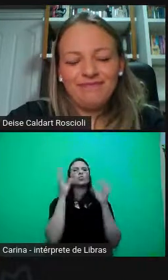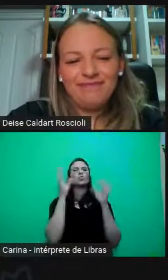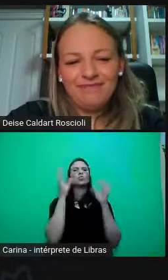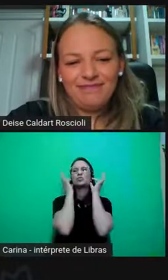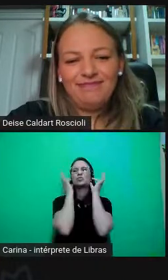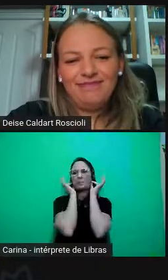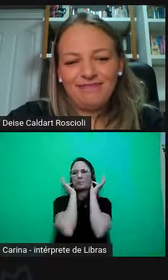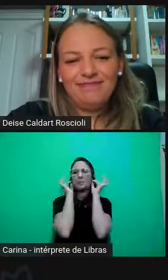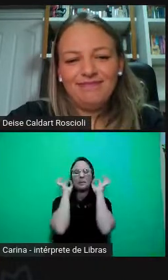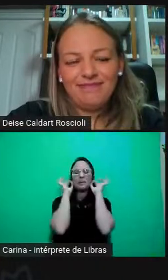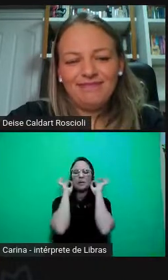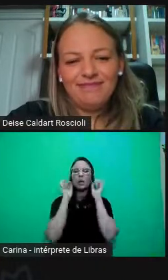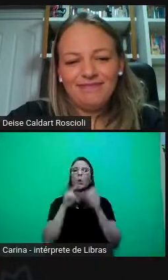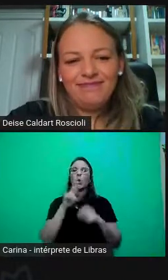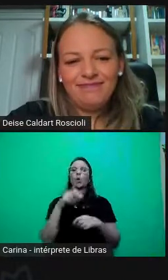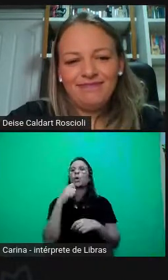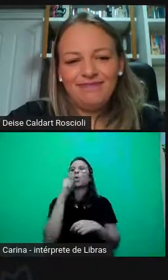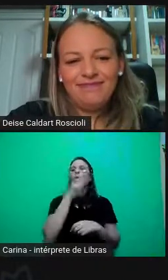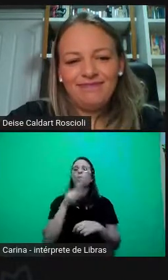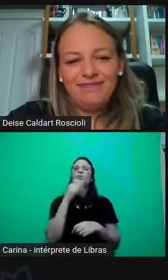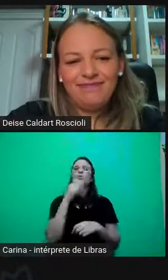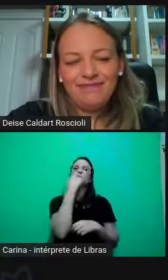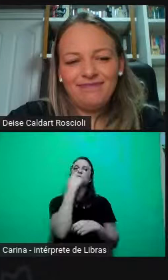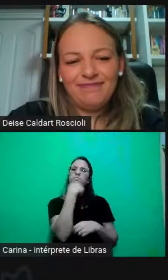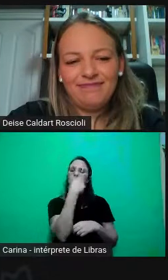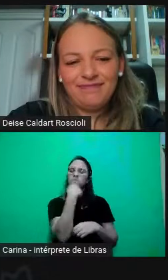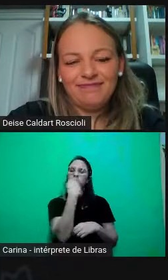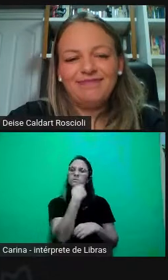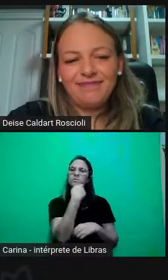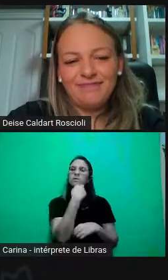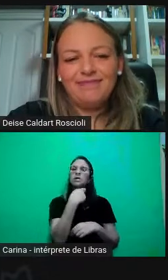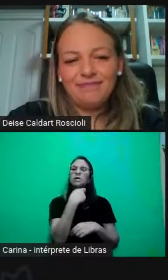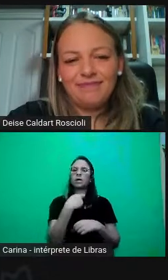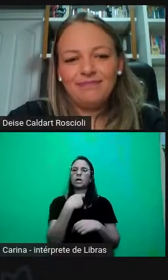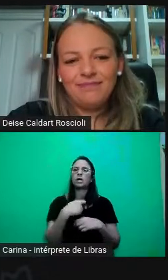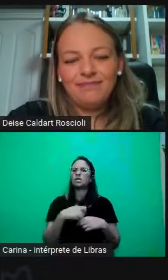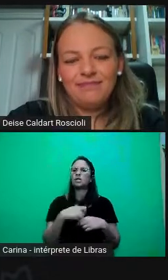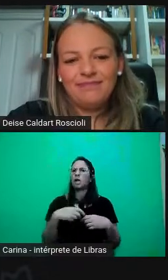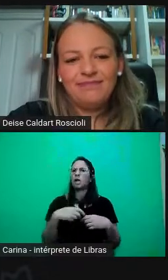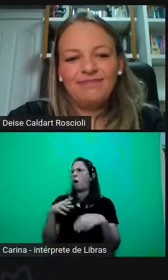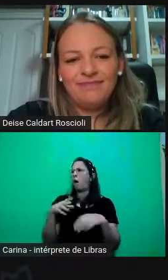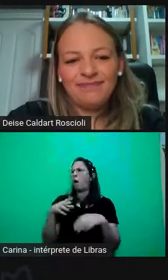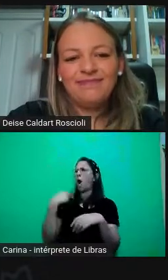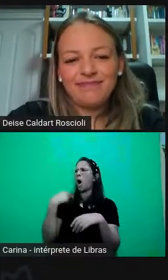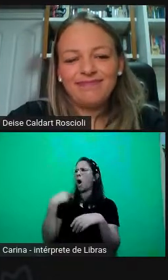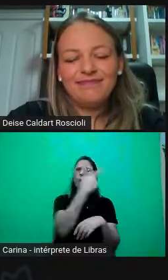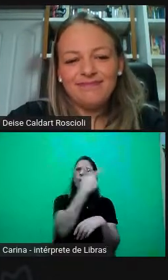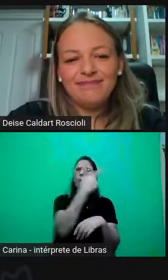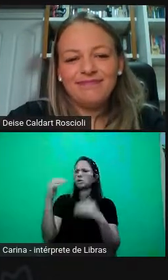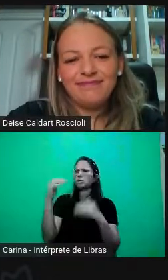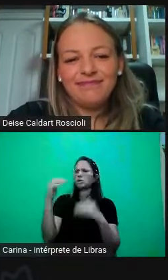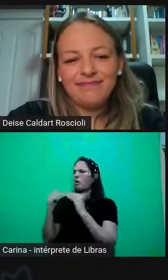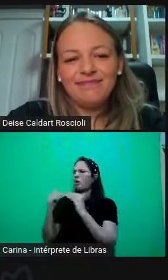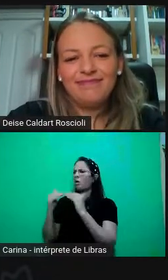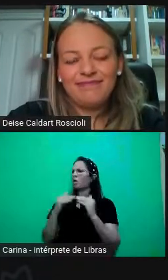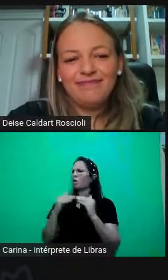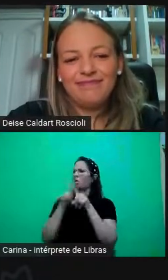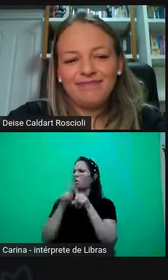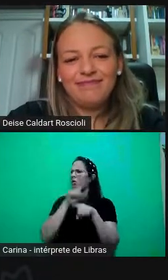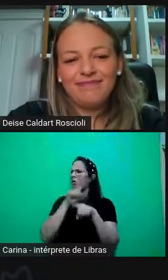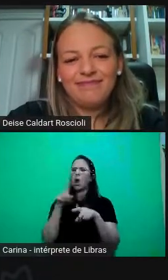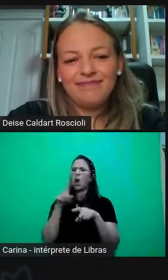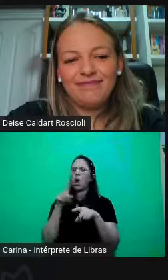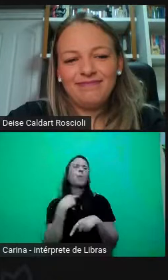batom, eu nunca me maquio, e aí, várias piernas dizendo também, não, mas eu também não, eu também não, não, não dá, não pode,